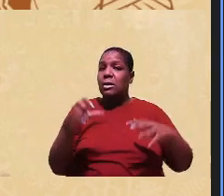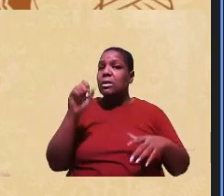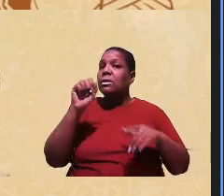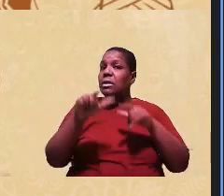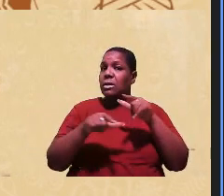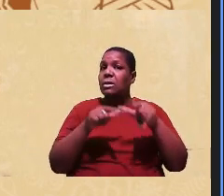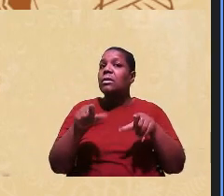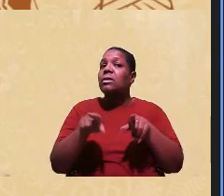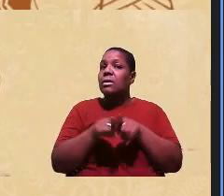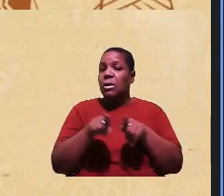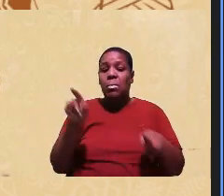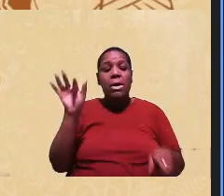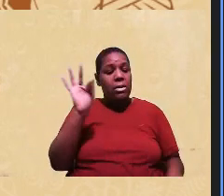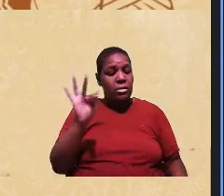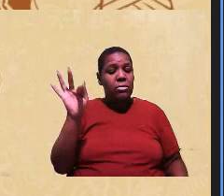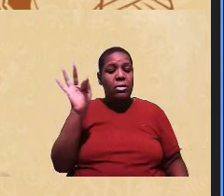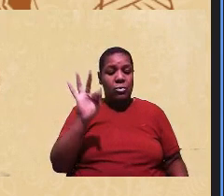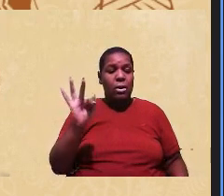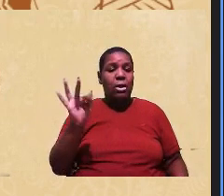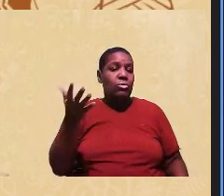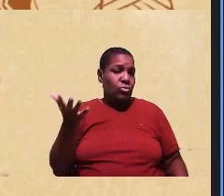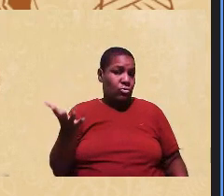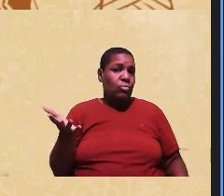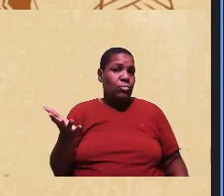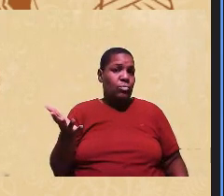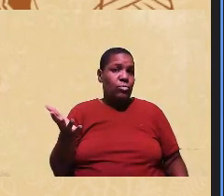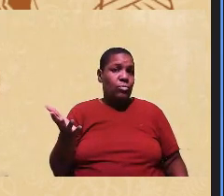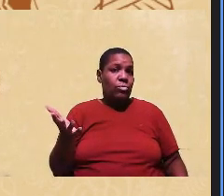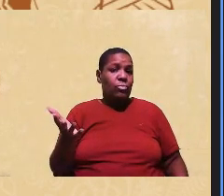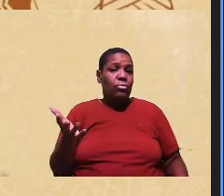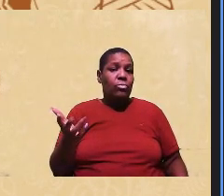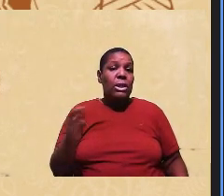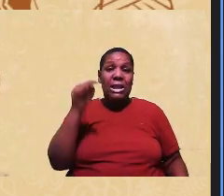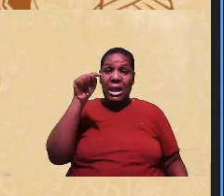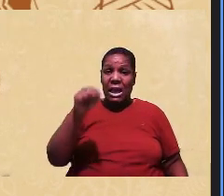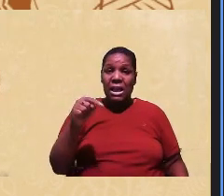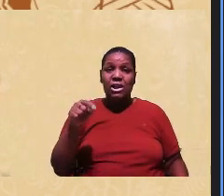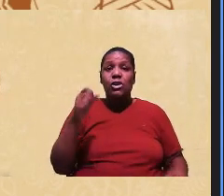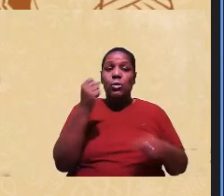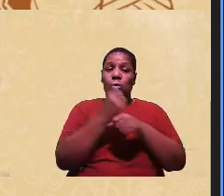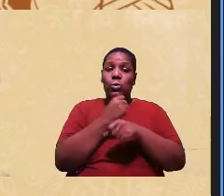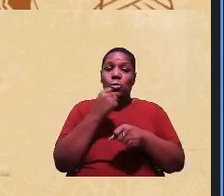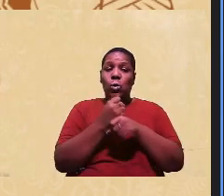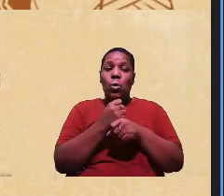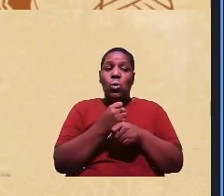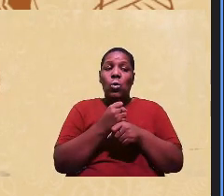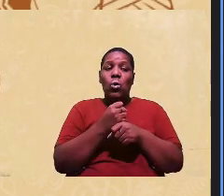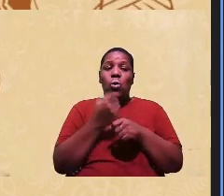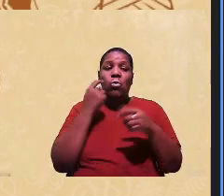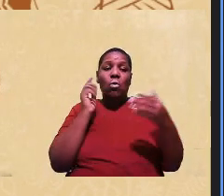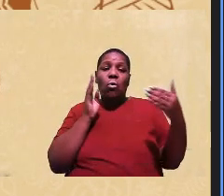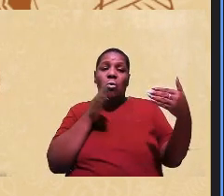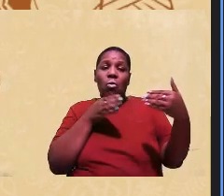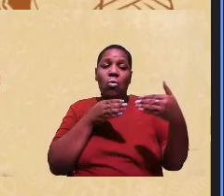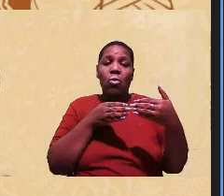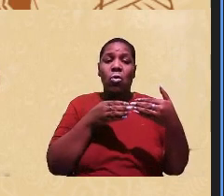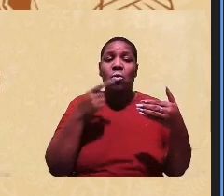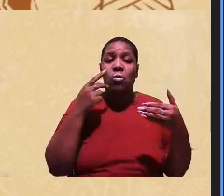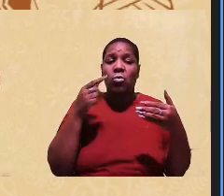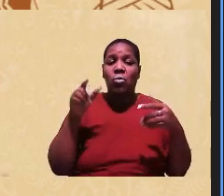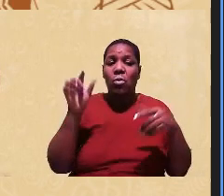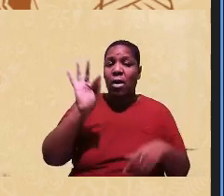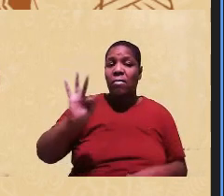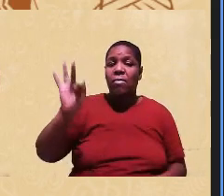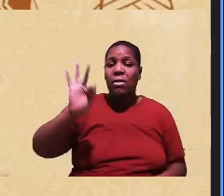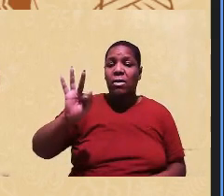acadêmicos e que esses construtos eles não devem se restringir somente a espaços acadêmicos